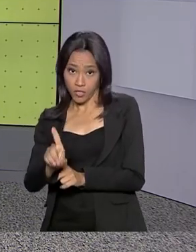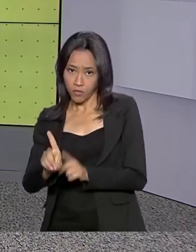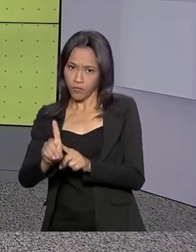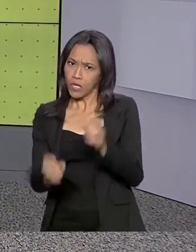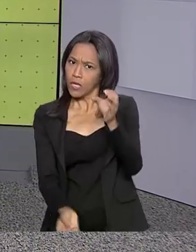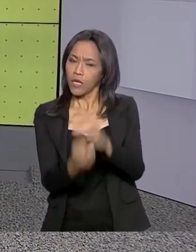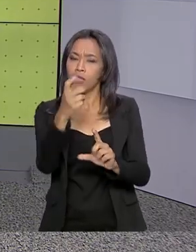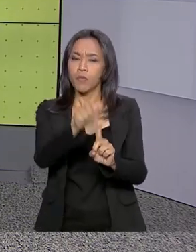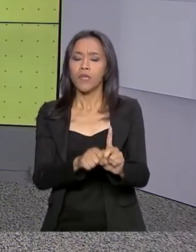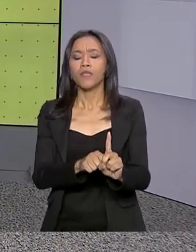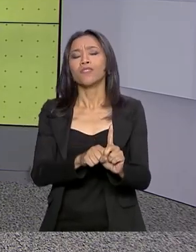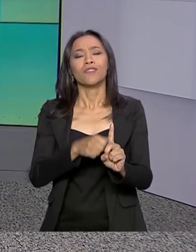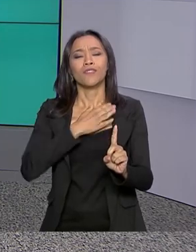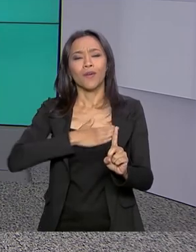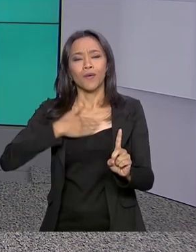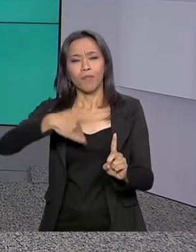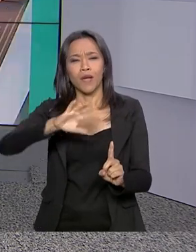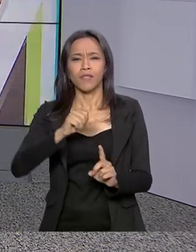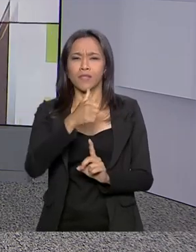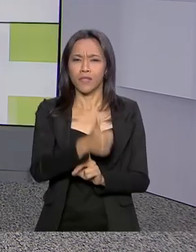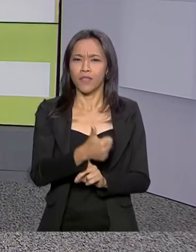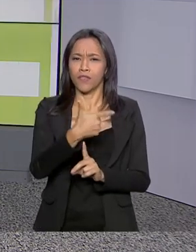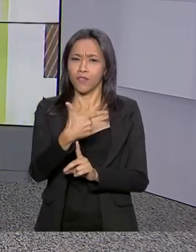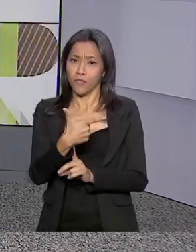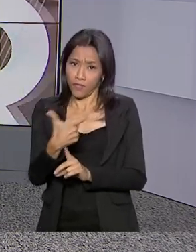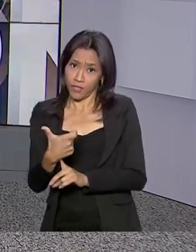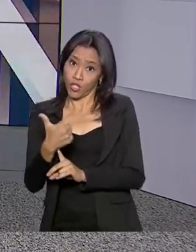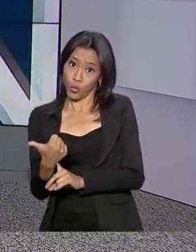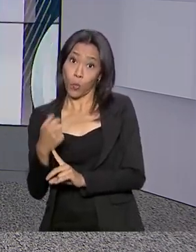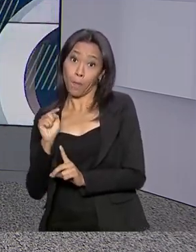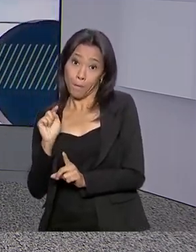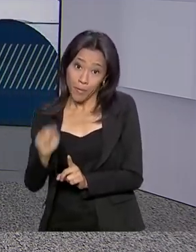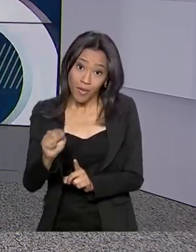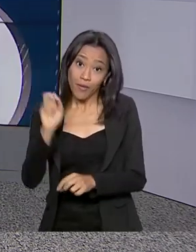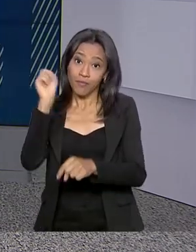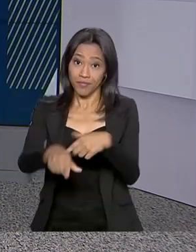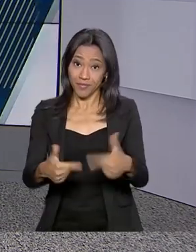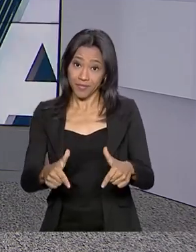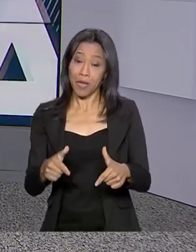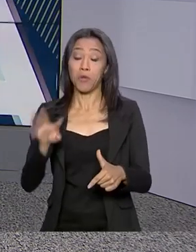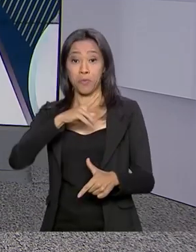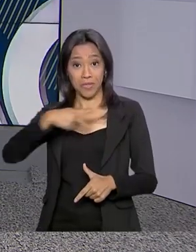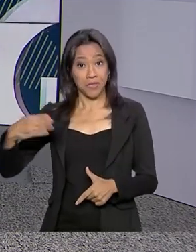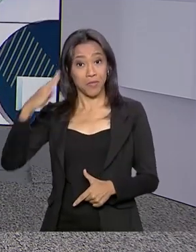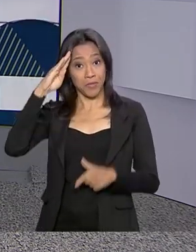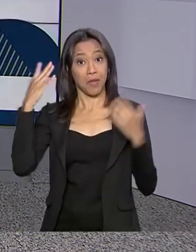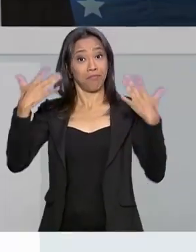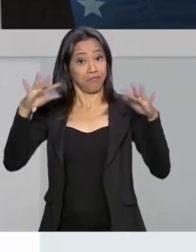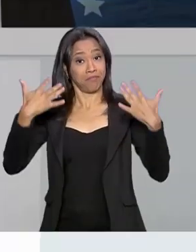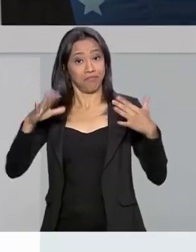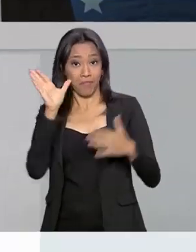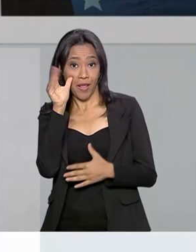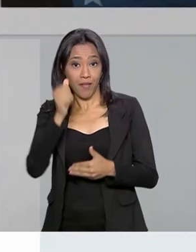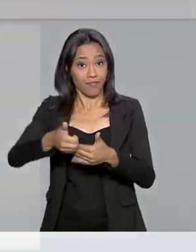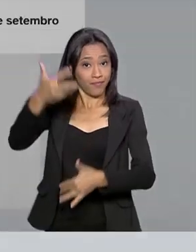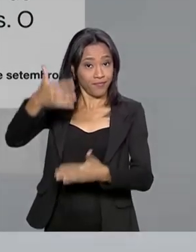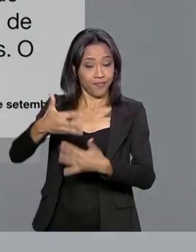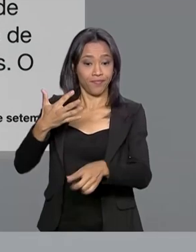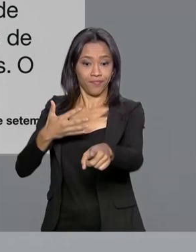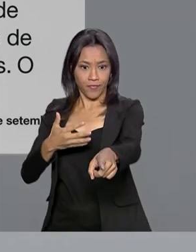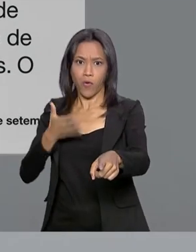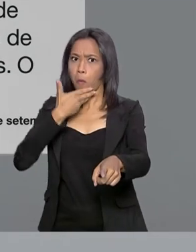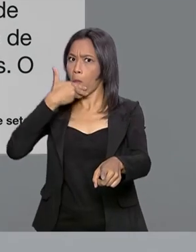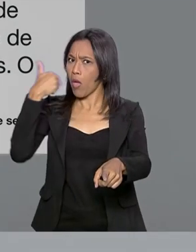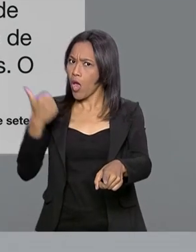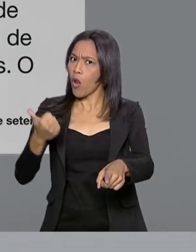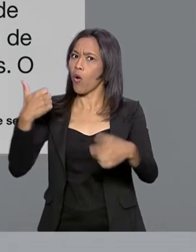mais de 121 mil postos de trabalho. O presidente comemorou a notícia pelas redes sociais, lembrou que foi o melhor